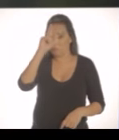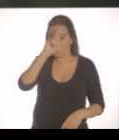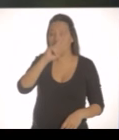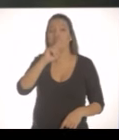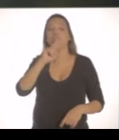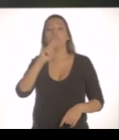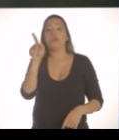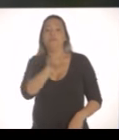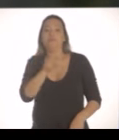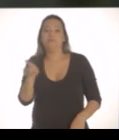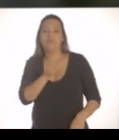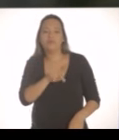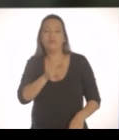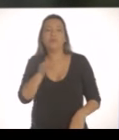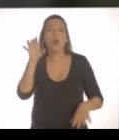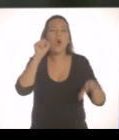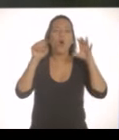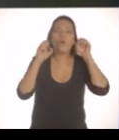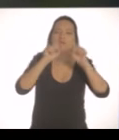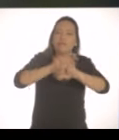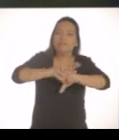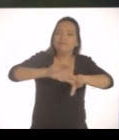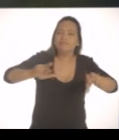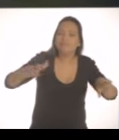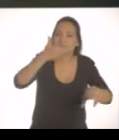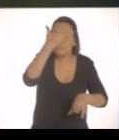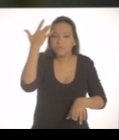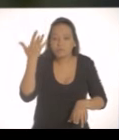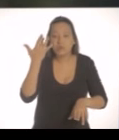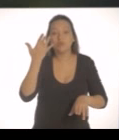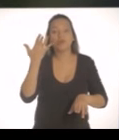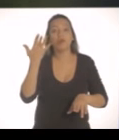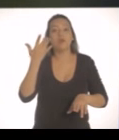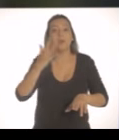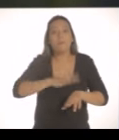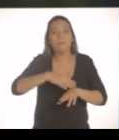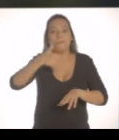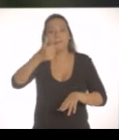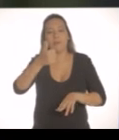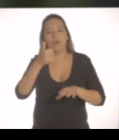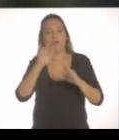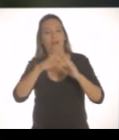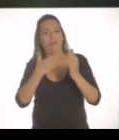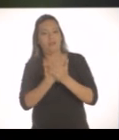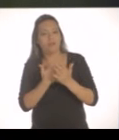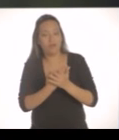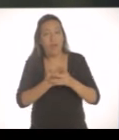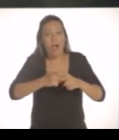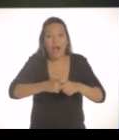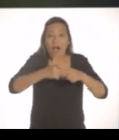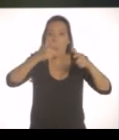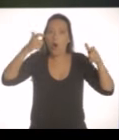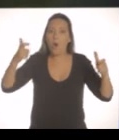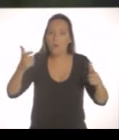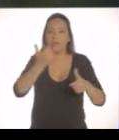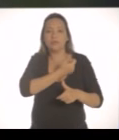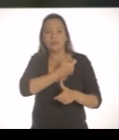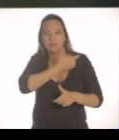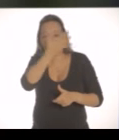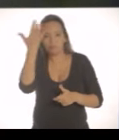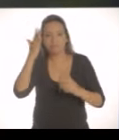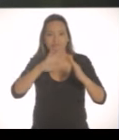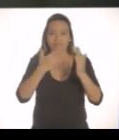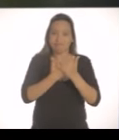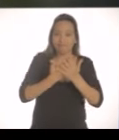Eu sou professor de história. Ouvi muitos educadores, pais e alunos para fazer o nosso programa de governo. Nós vamos aumentar o número de vagas nas